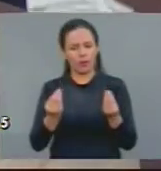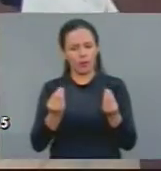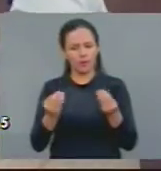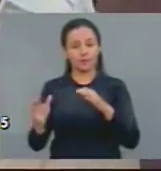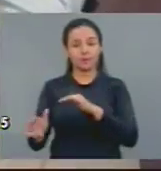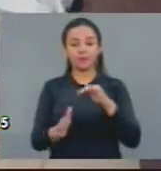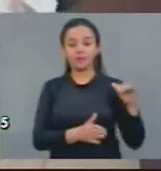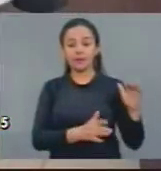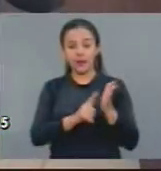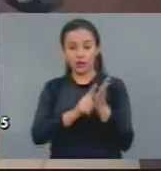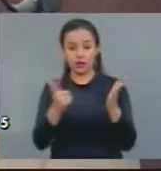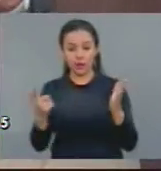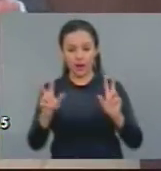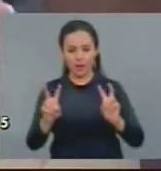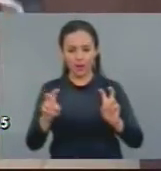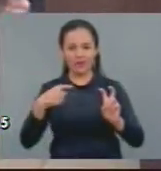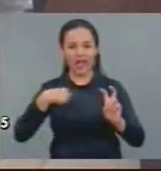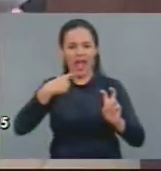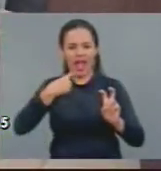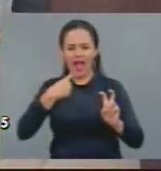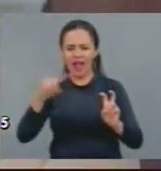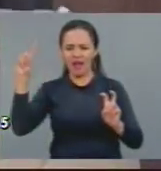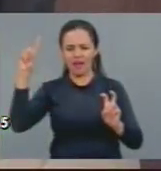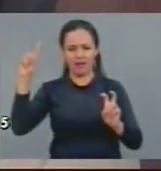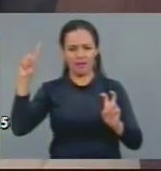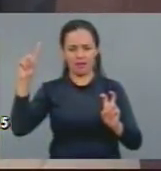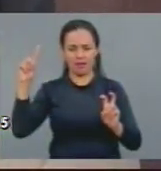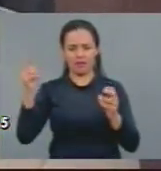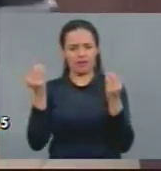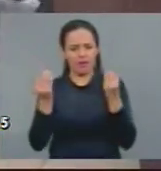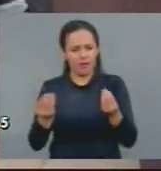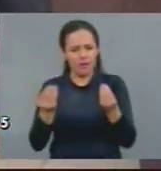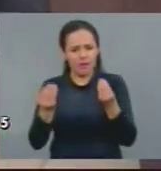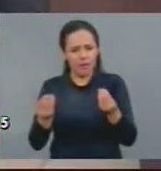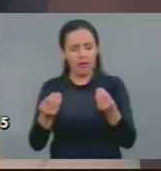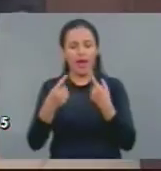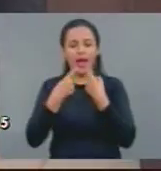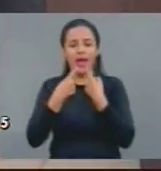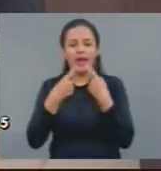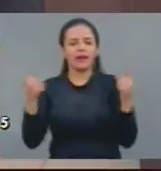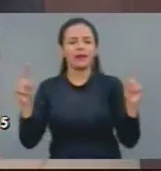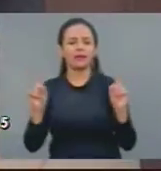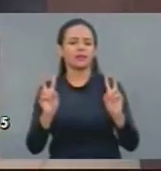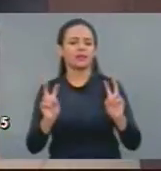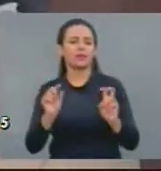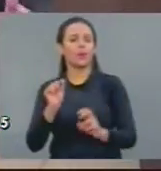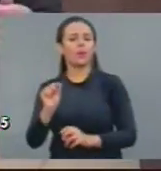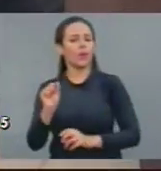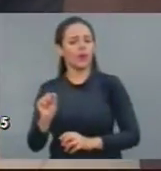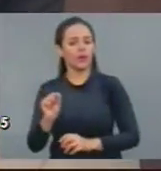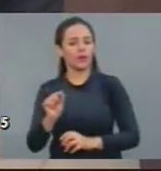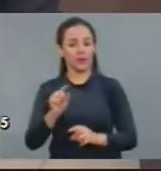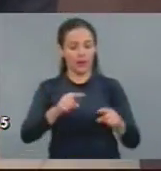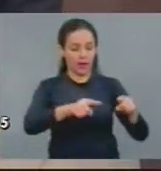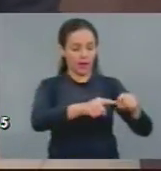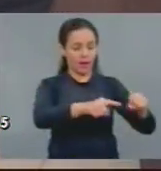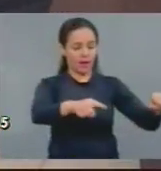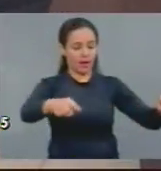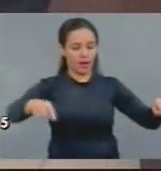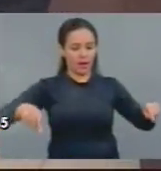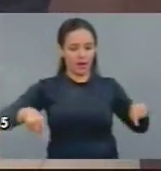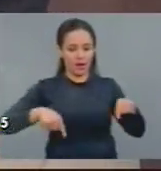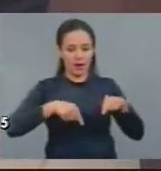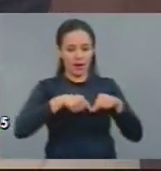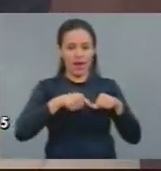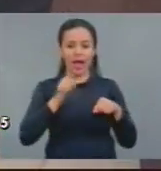denúncia, é que se monta uma força tarefa. Veja a fragilidade do governo do Estado. Depois da denúncia,